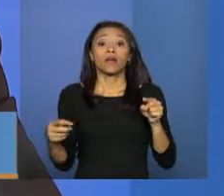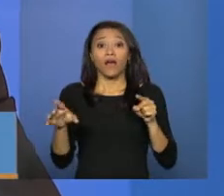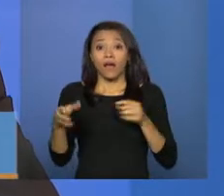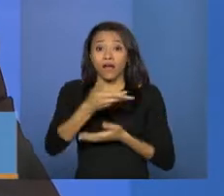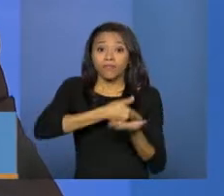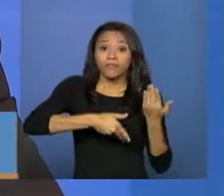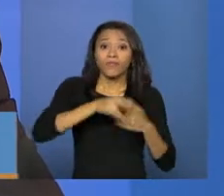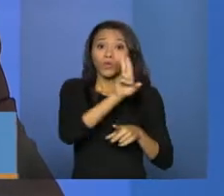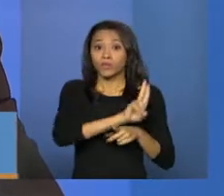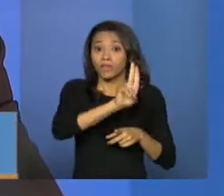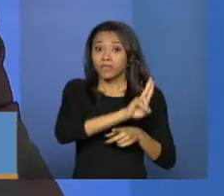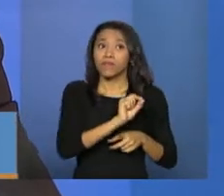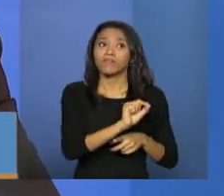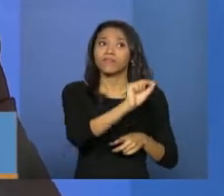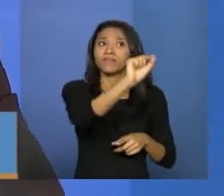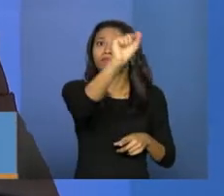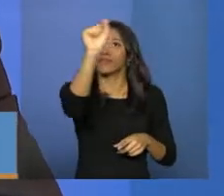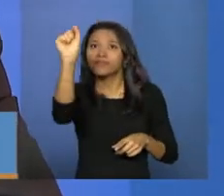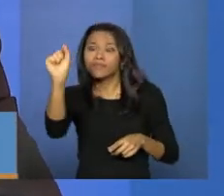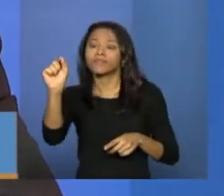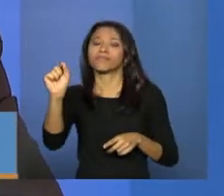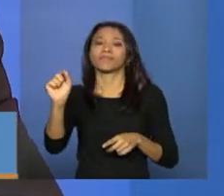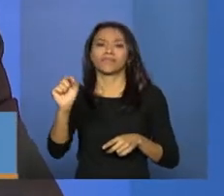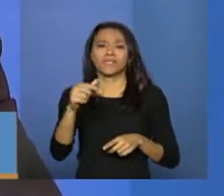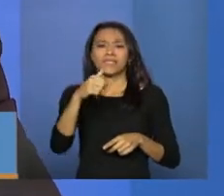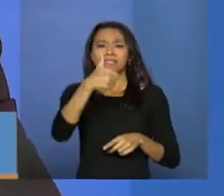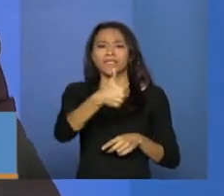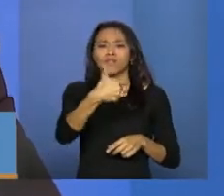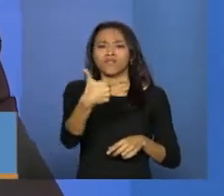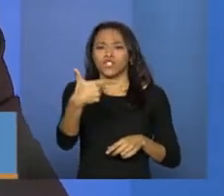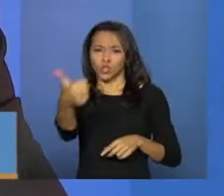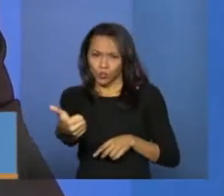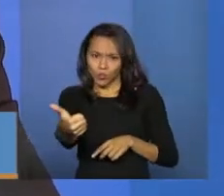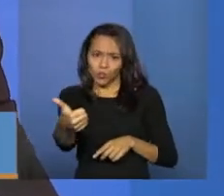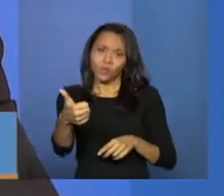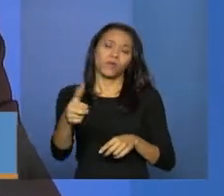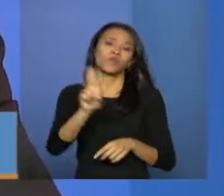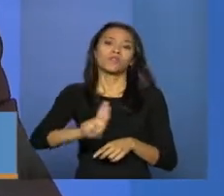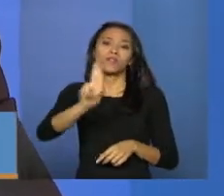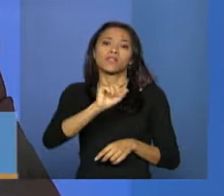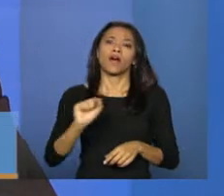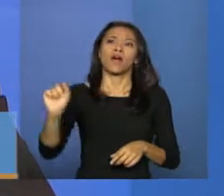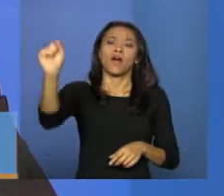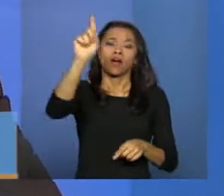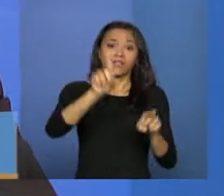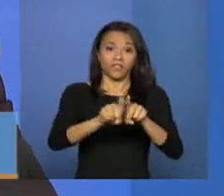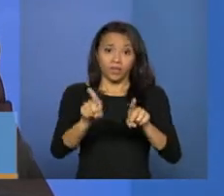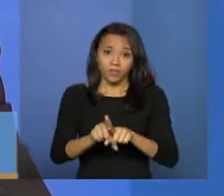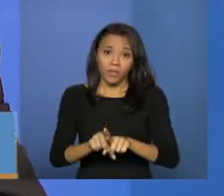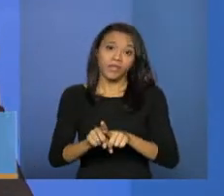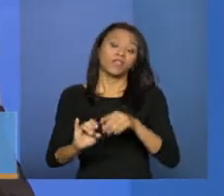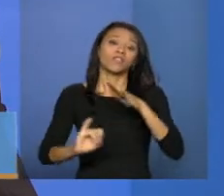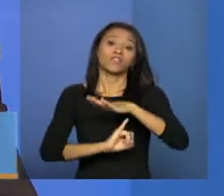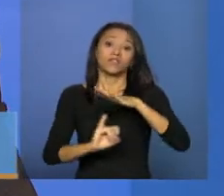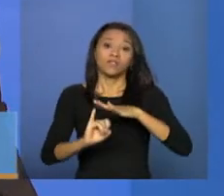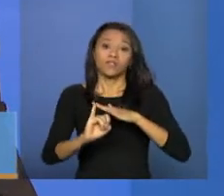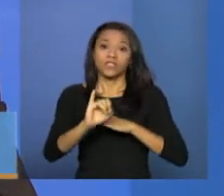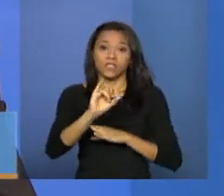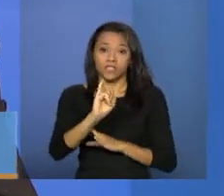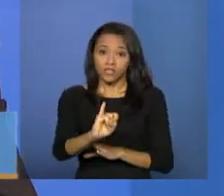que conta com 121 universidades, escolas de governo, institutos federais tecnológicos,